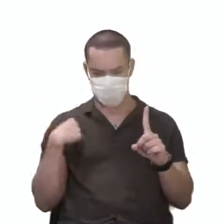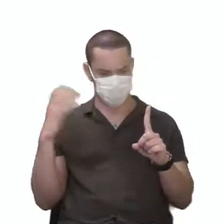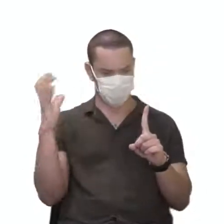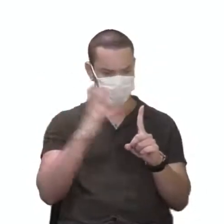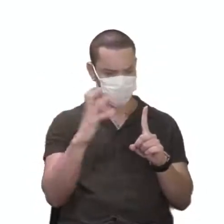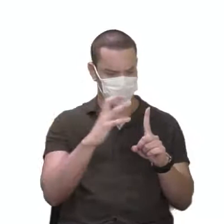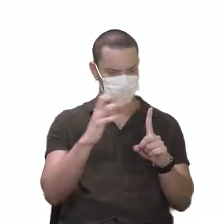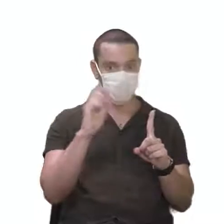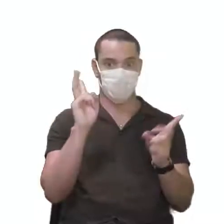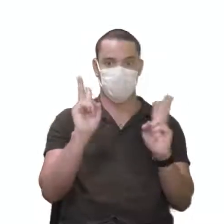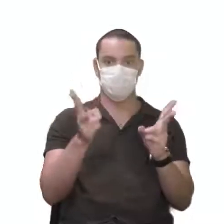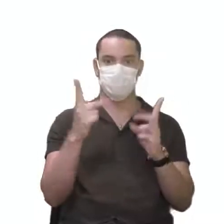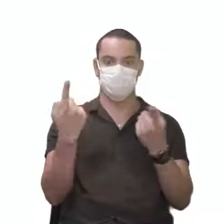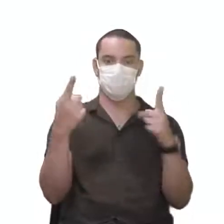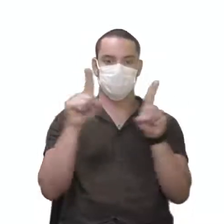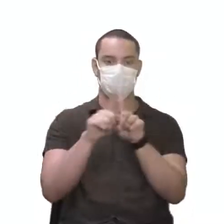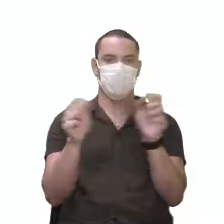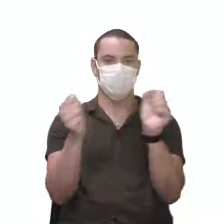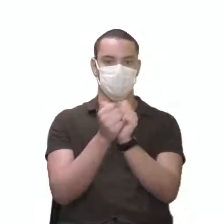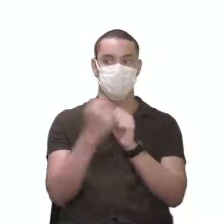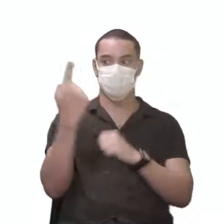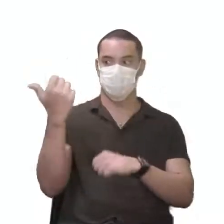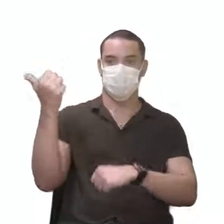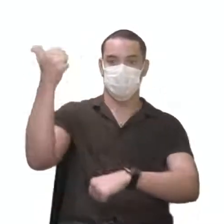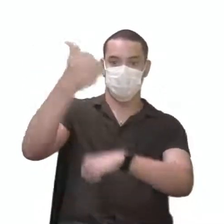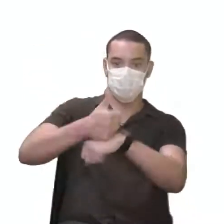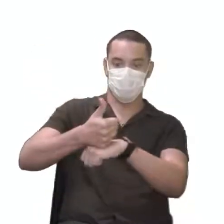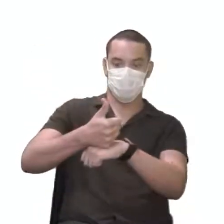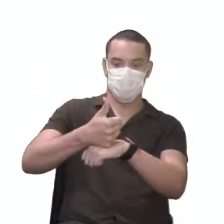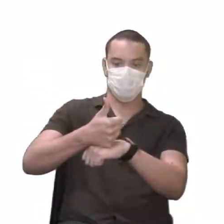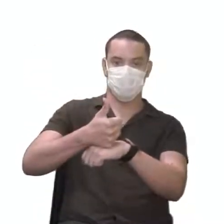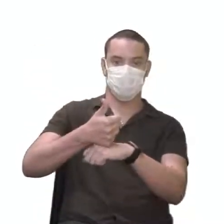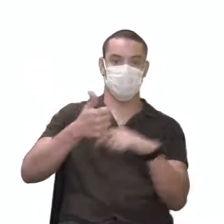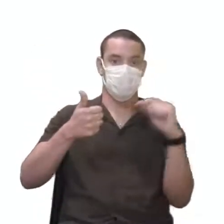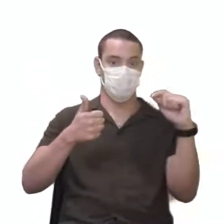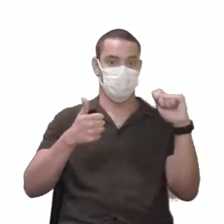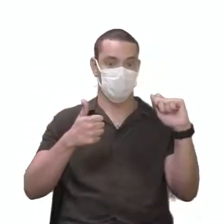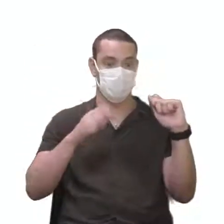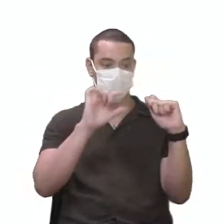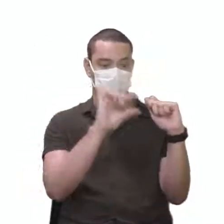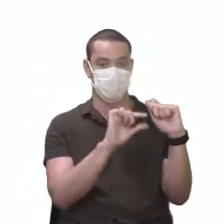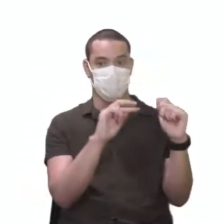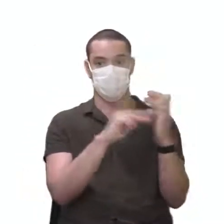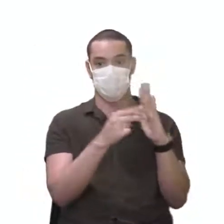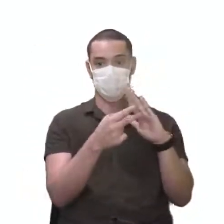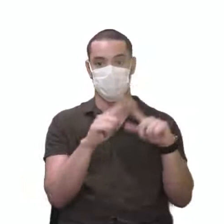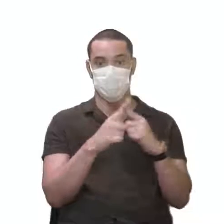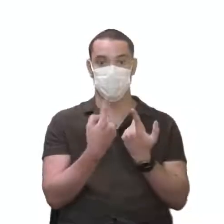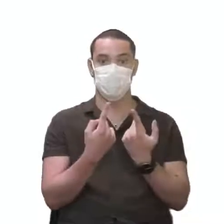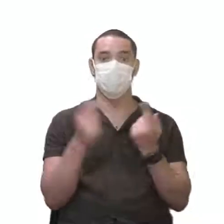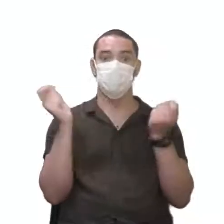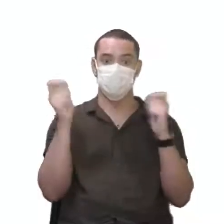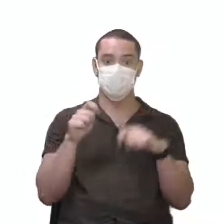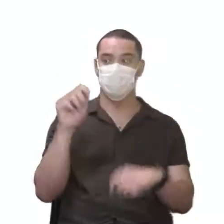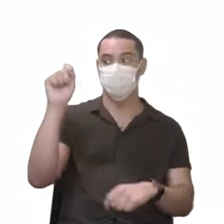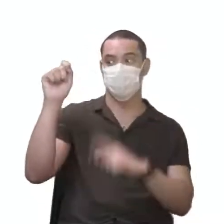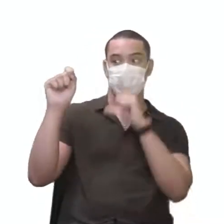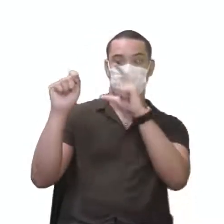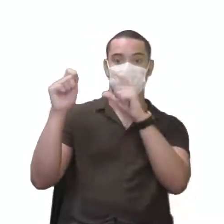aqui no mesmo par, esse aqui é dominante sobre o asinho. Porém, esse A aqui pode